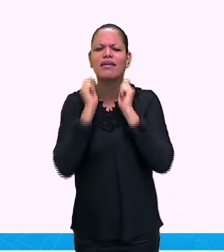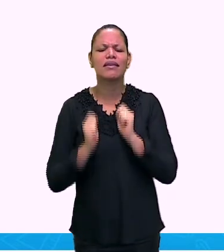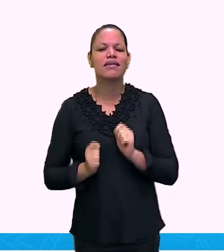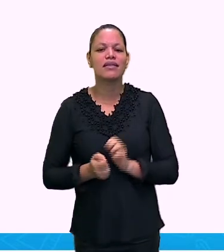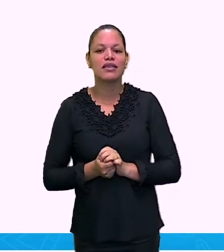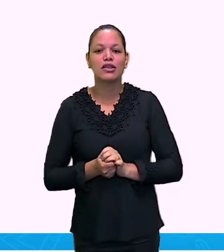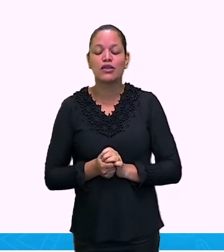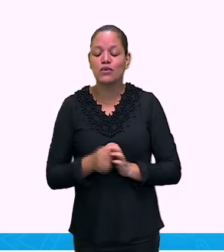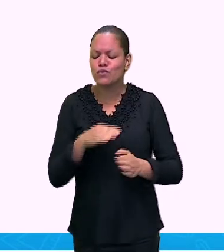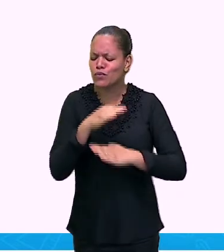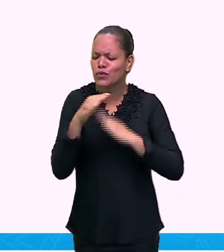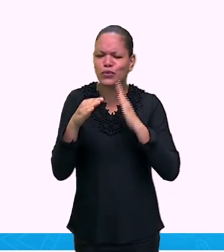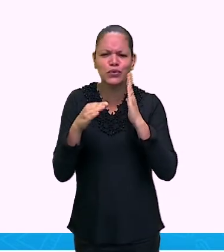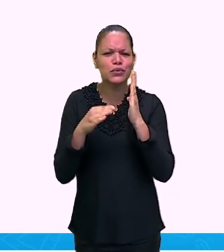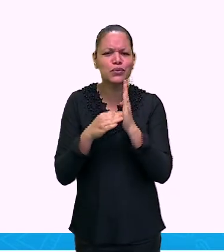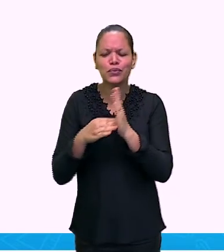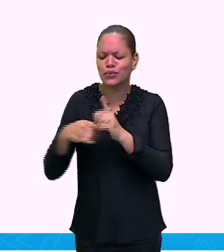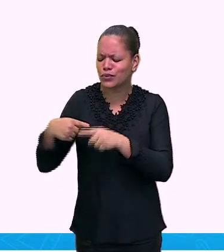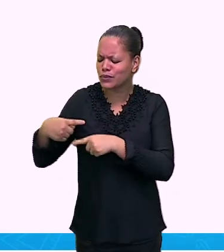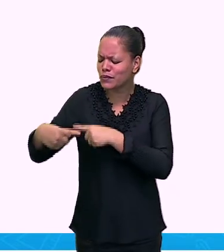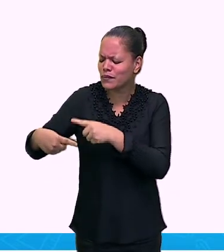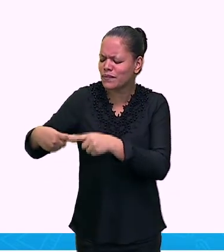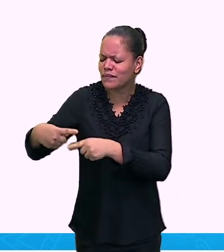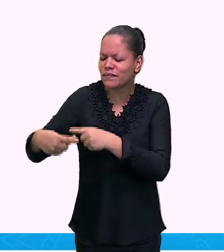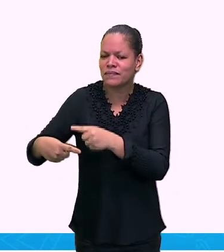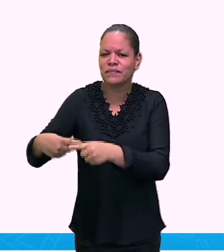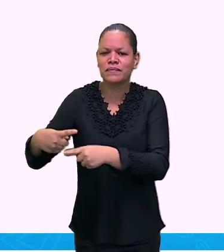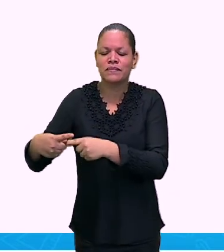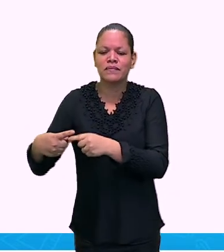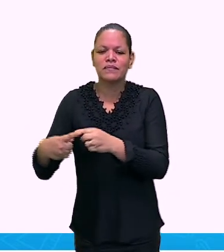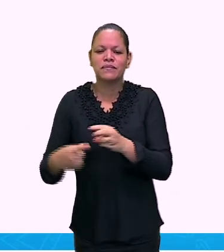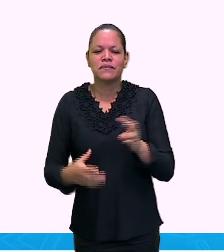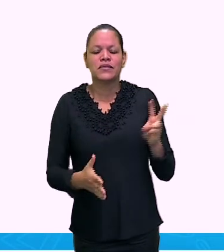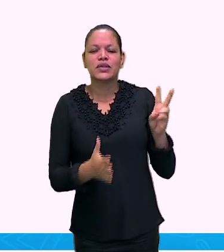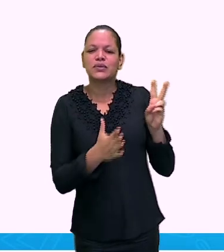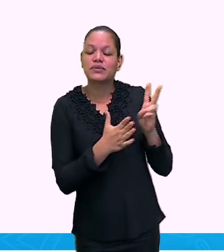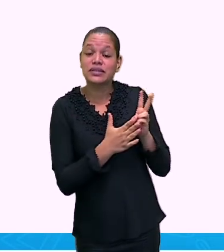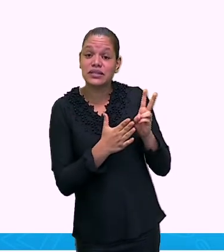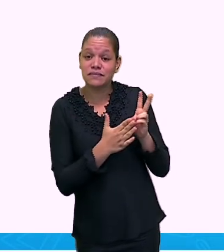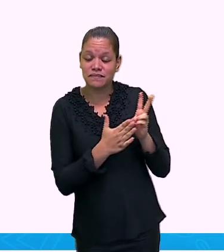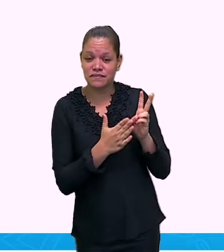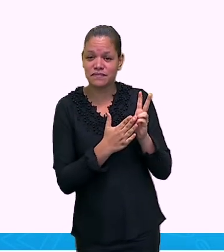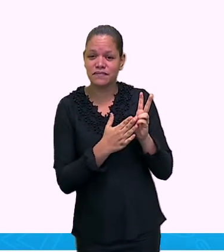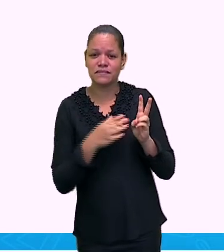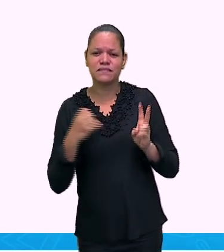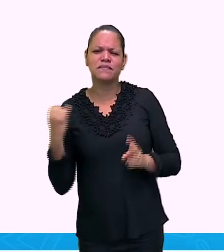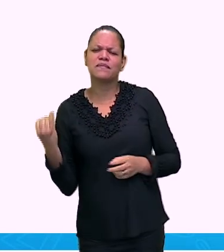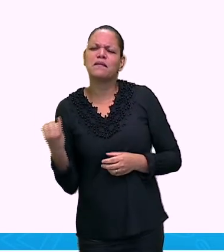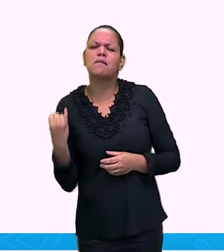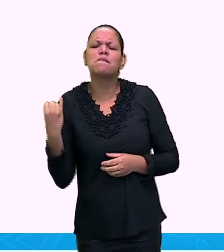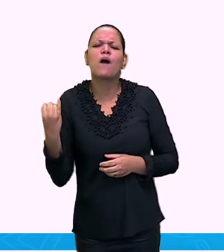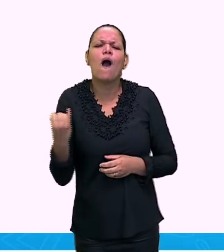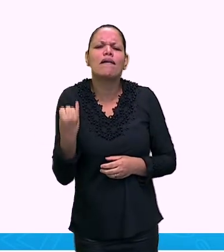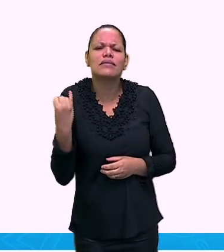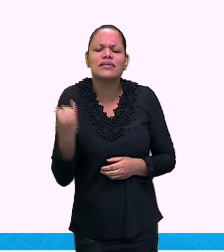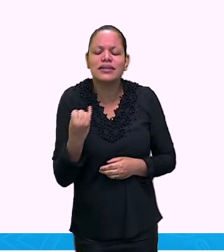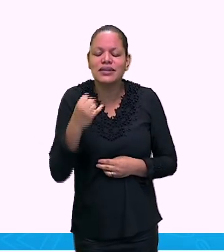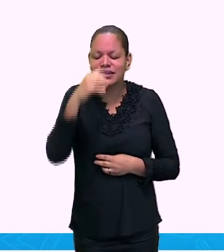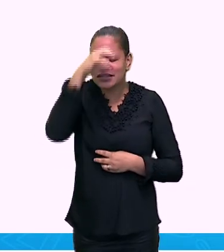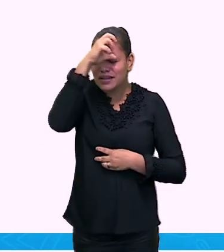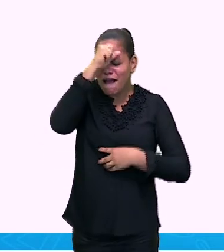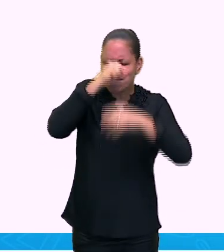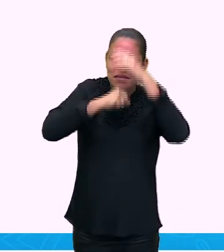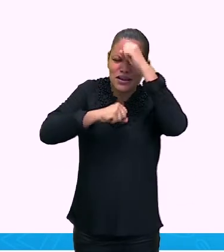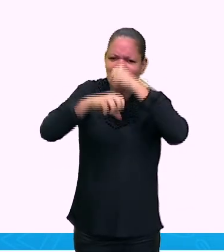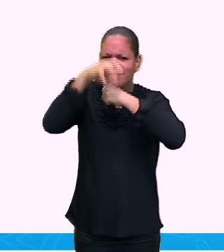nós herdamos dos índios. E a gente, é muito importante a gente aprender sobre isso, a gente conhecer a nossa